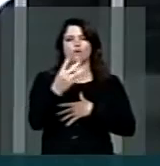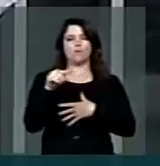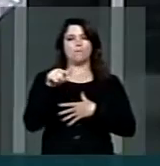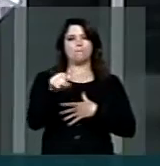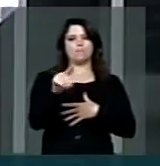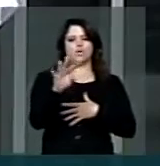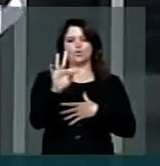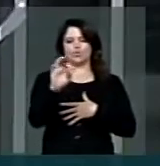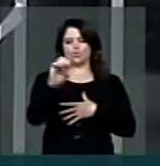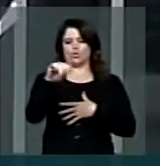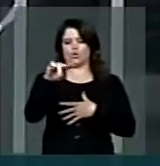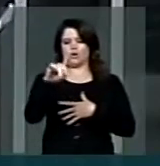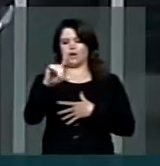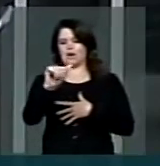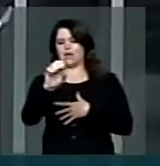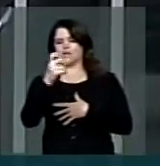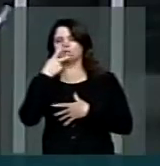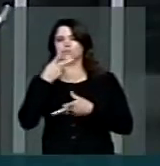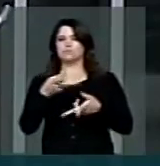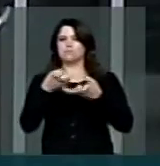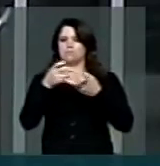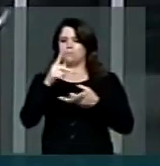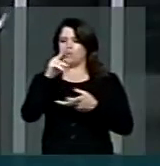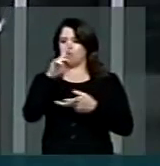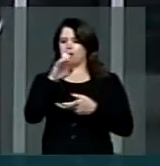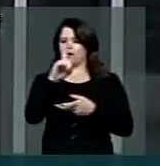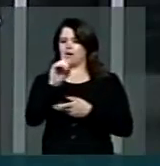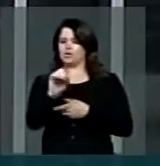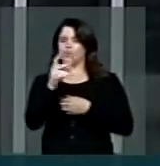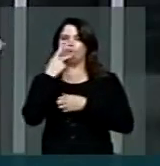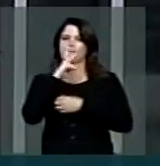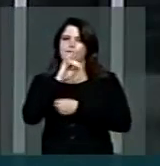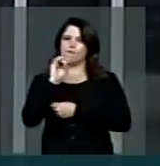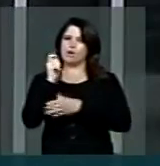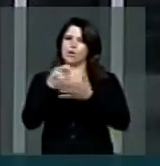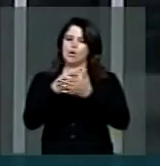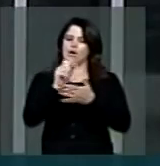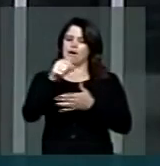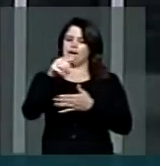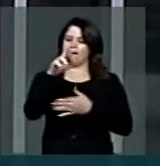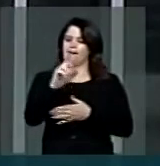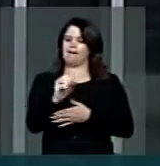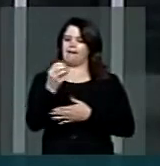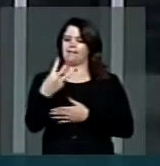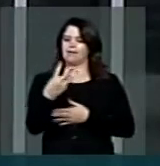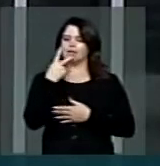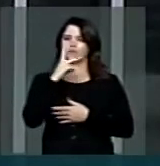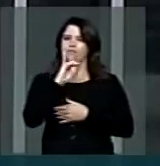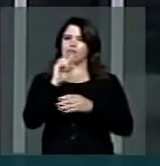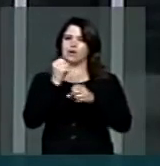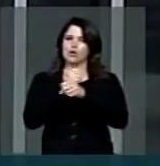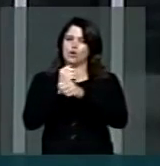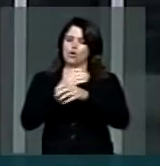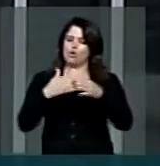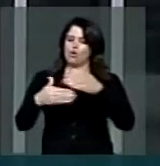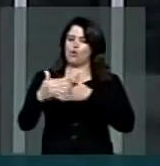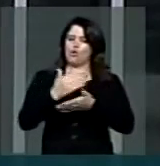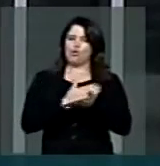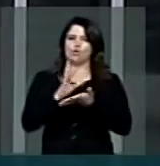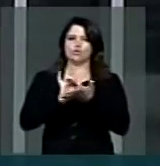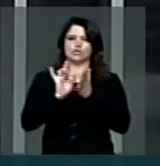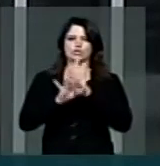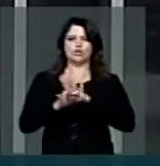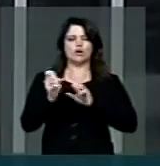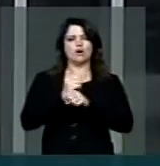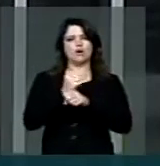toneladas, que, explorada, abasteceria a usina de Angra 3, com previsões de operações para